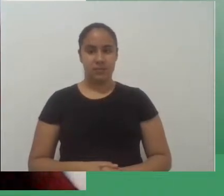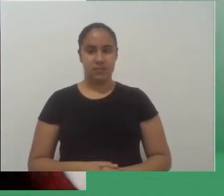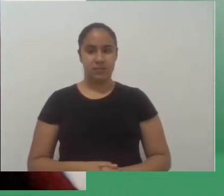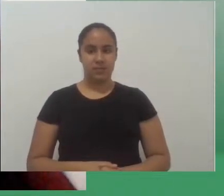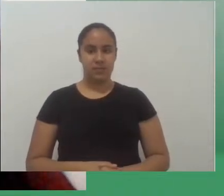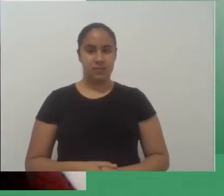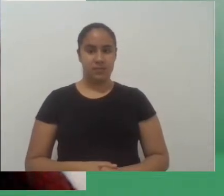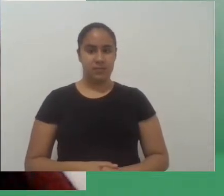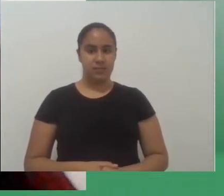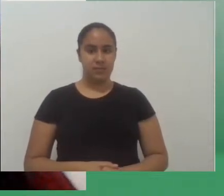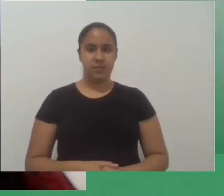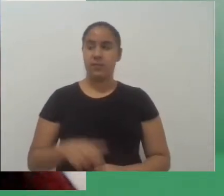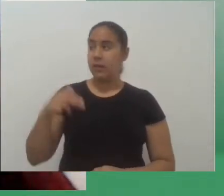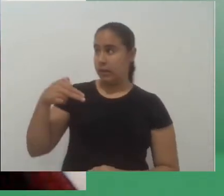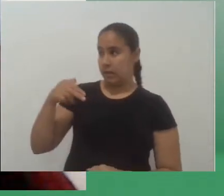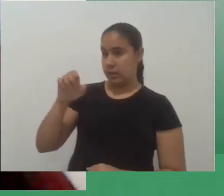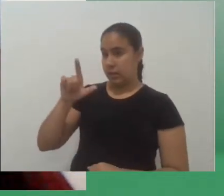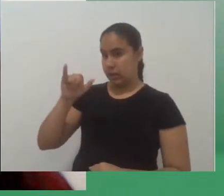Nelise